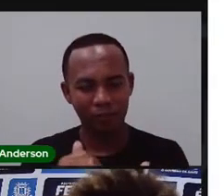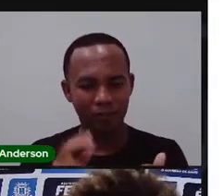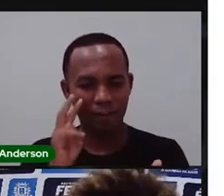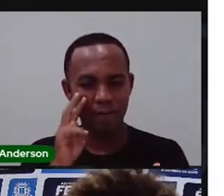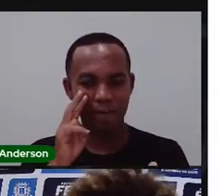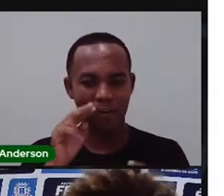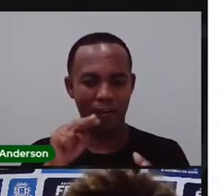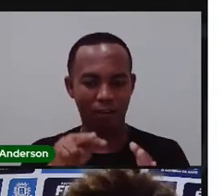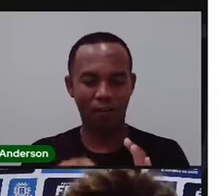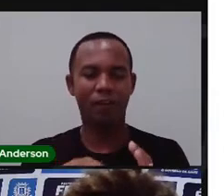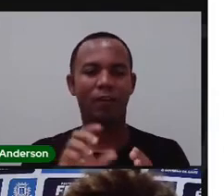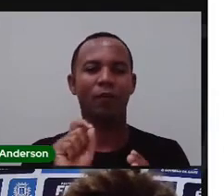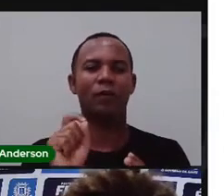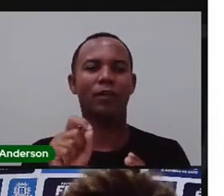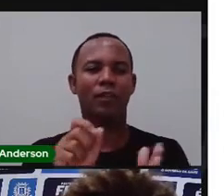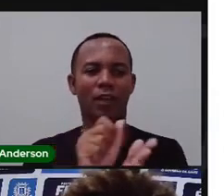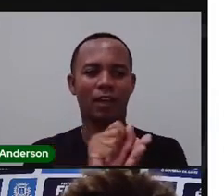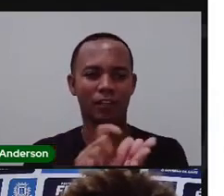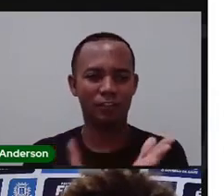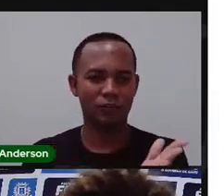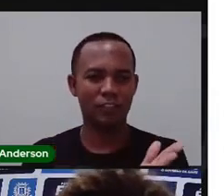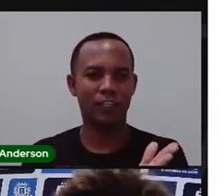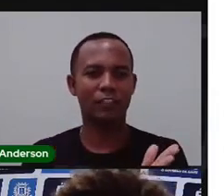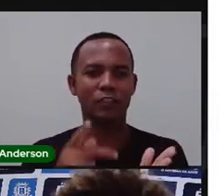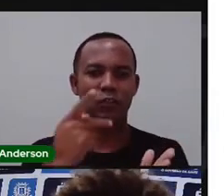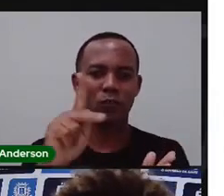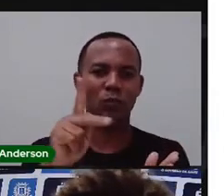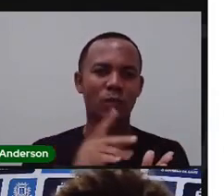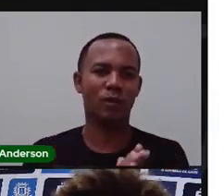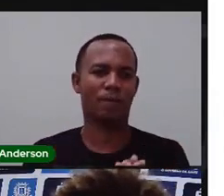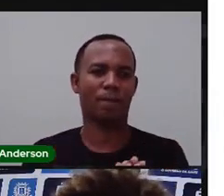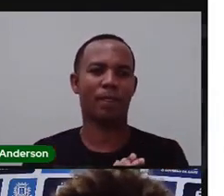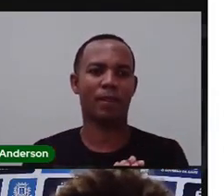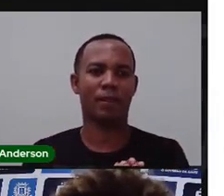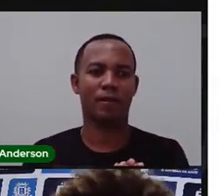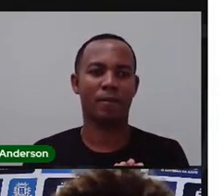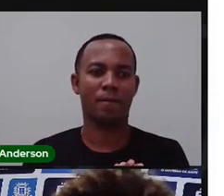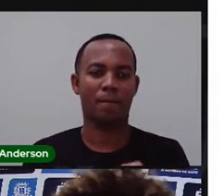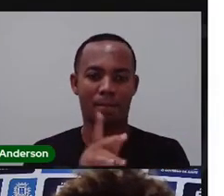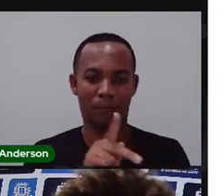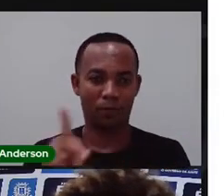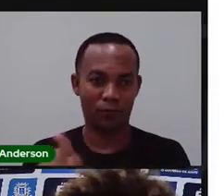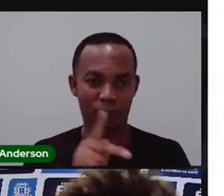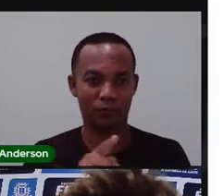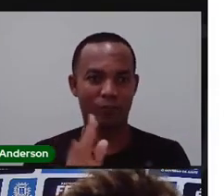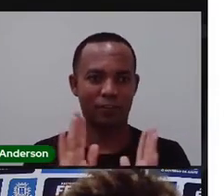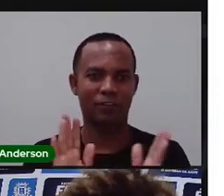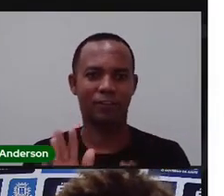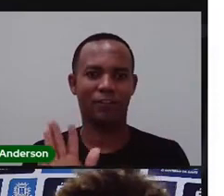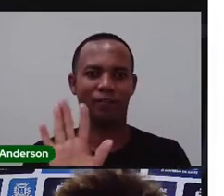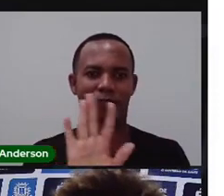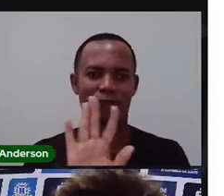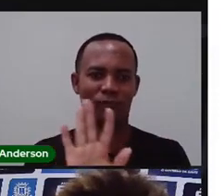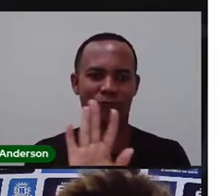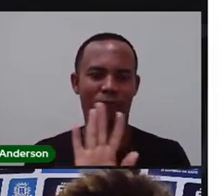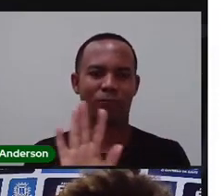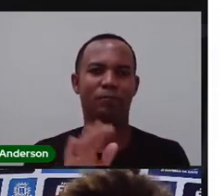link, na verdade, está na atividade de vocês. No entanto, a Pró passou o vídeo agora aí para vocês.